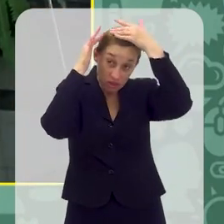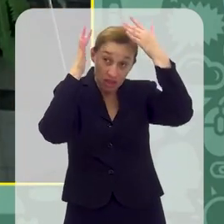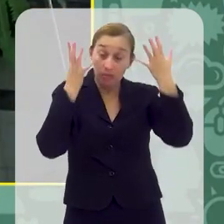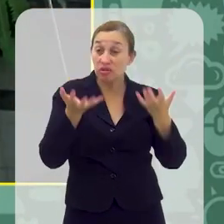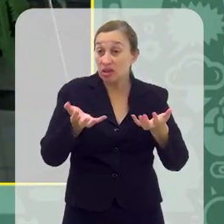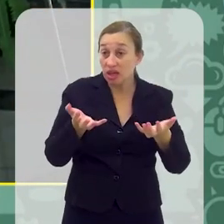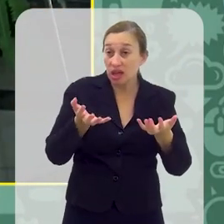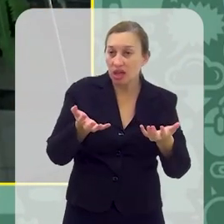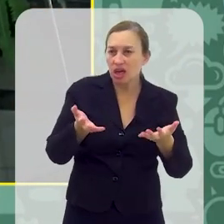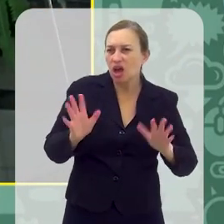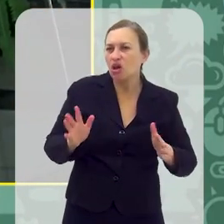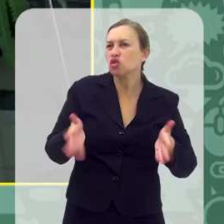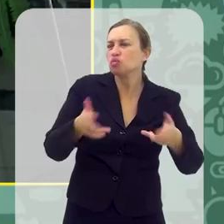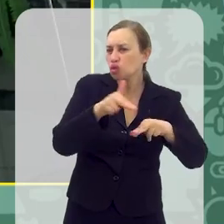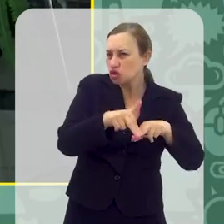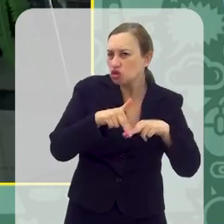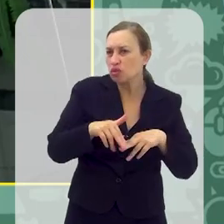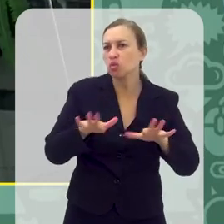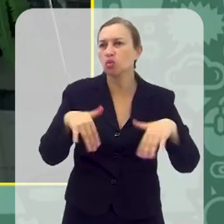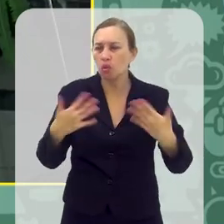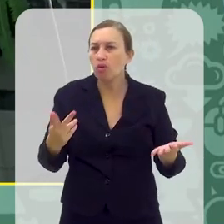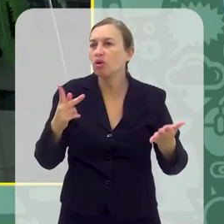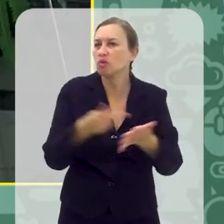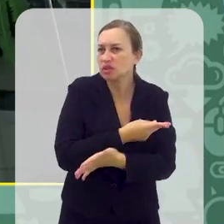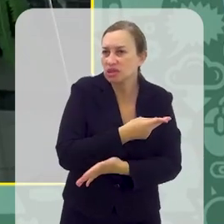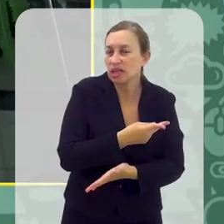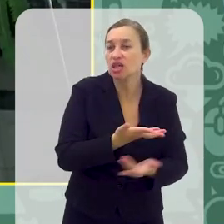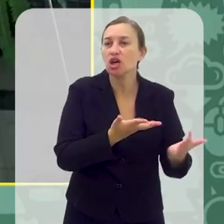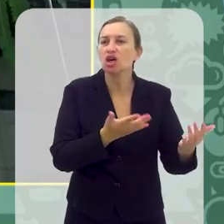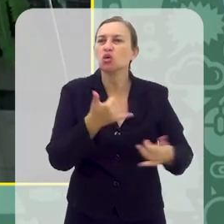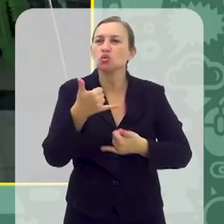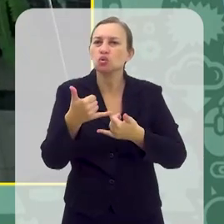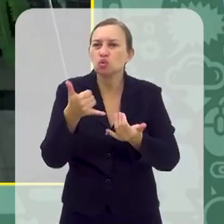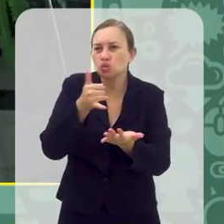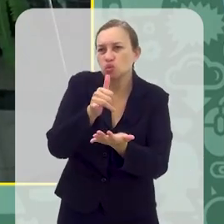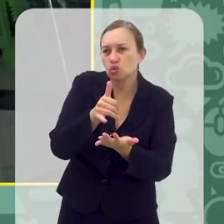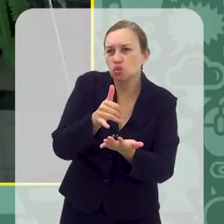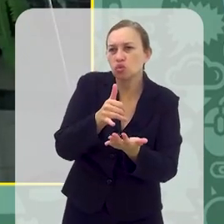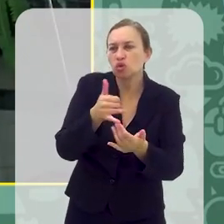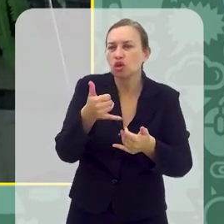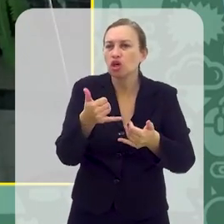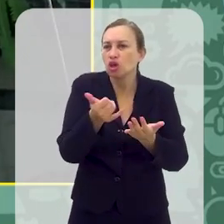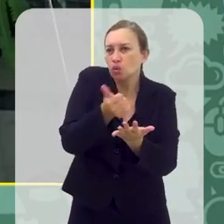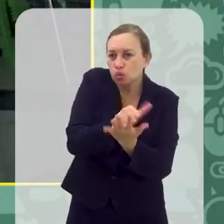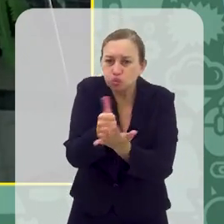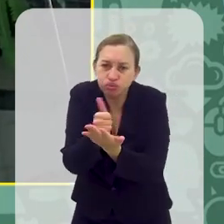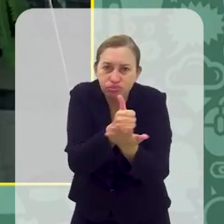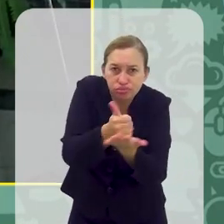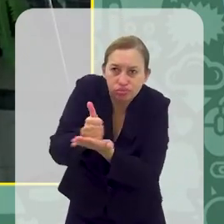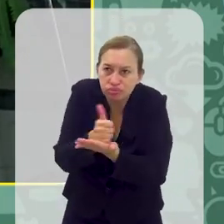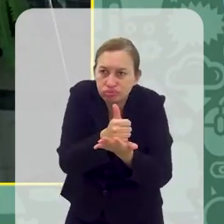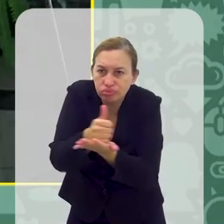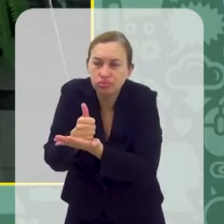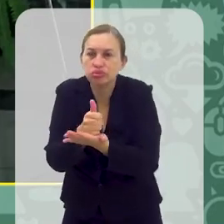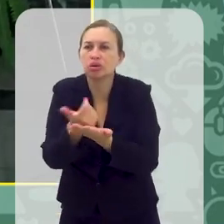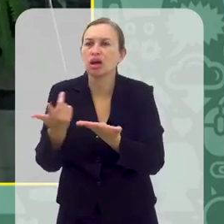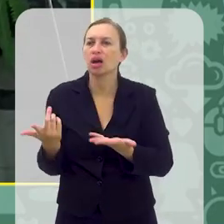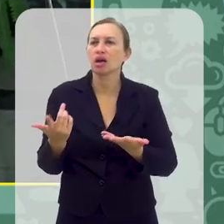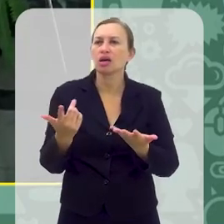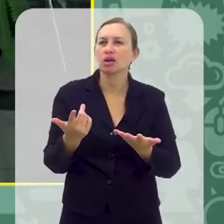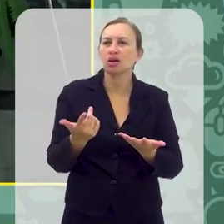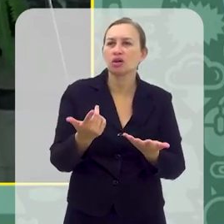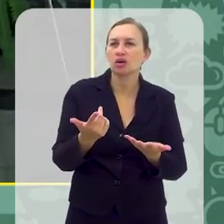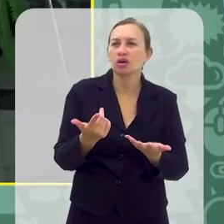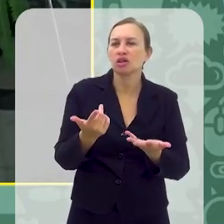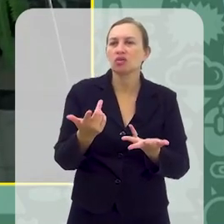Então, esse é um dos grandes motivos pelos quais isso acontece e os jogos têm a coisa da recompensa, né, aquela recompensa intermitente. Você ganha um ponto,